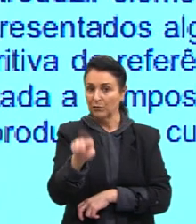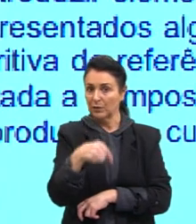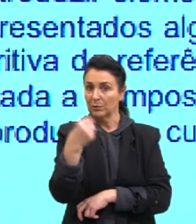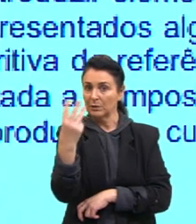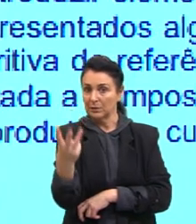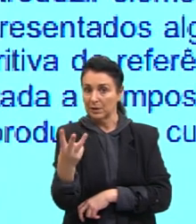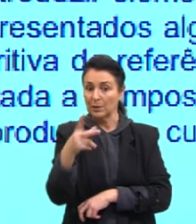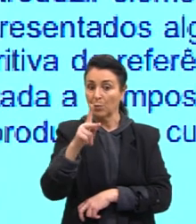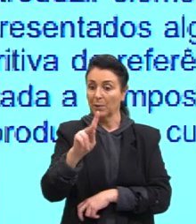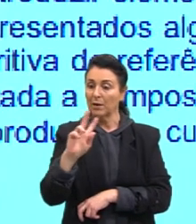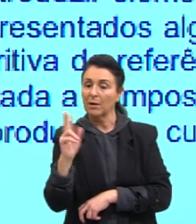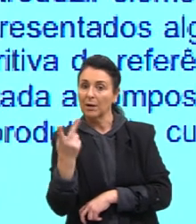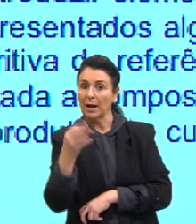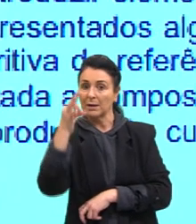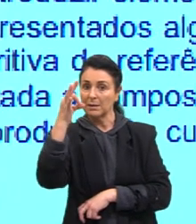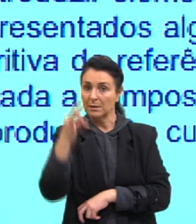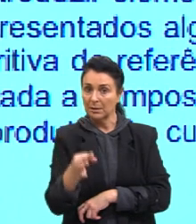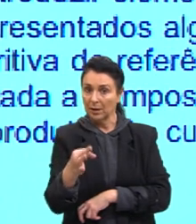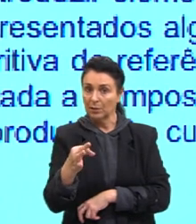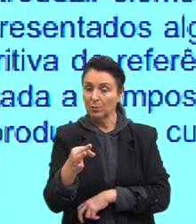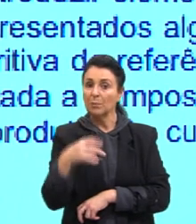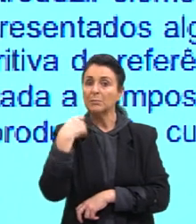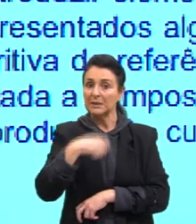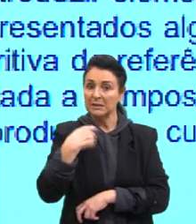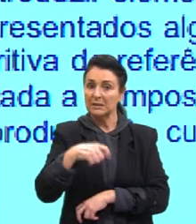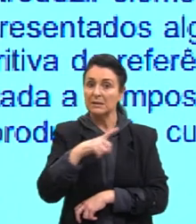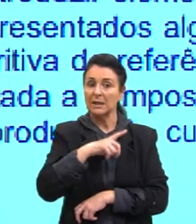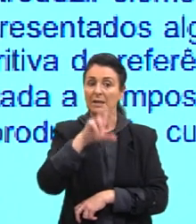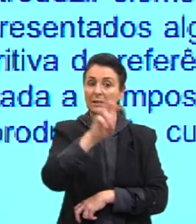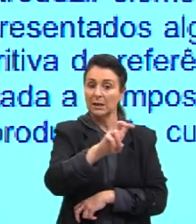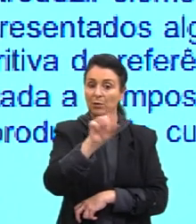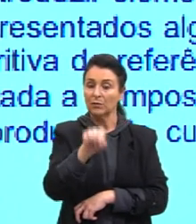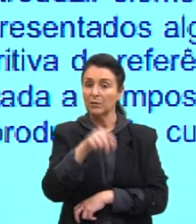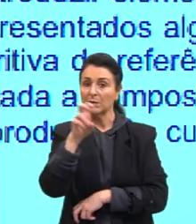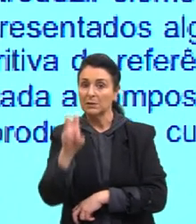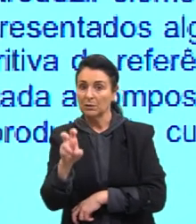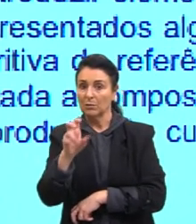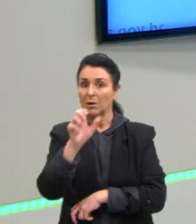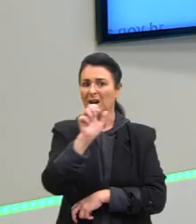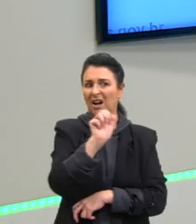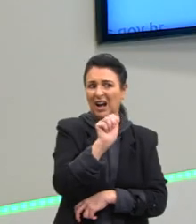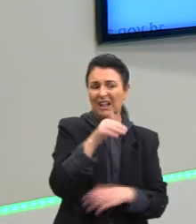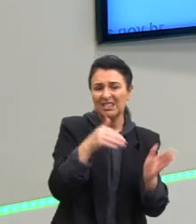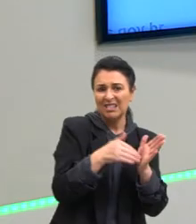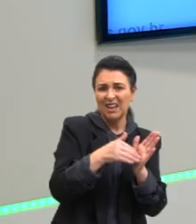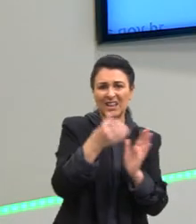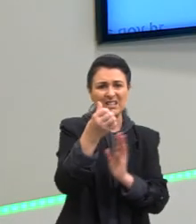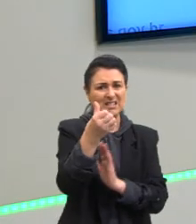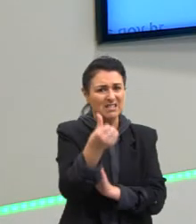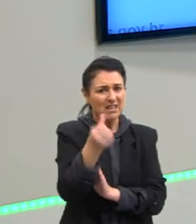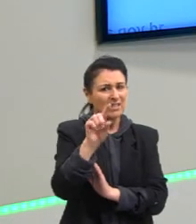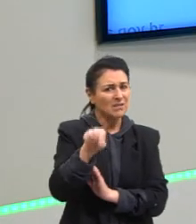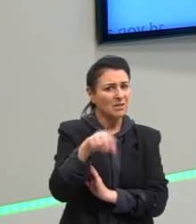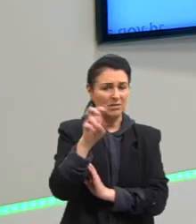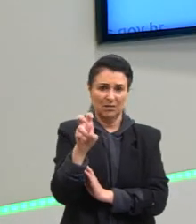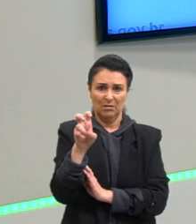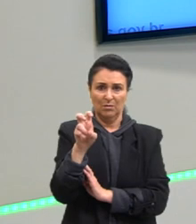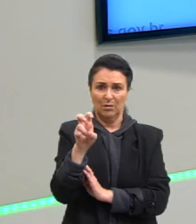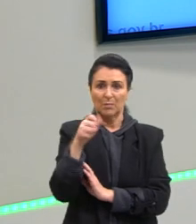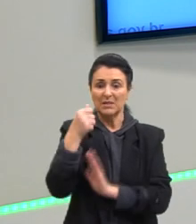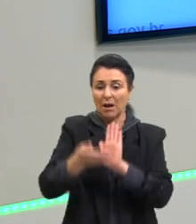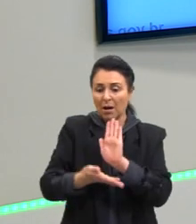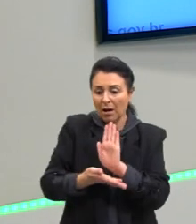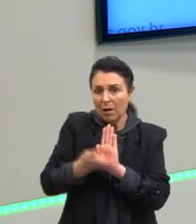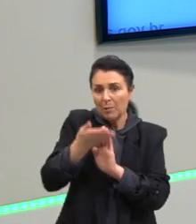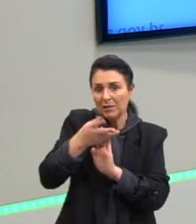pH ideal da minha composição tem que ser 5,5 a 6,5. Então, eu preciso aumentar um pouquinho esse pH. mesmo